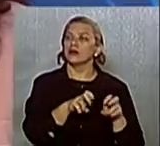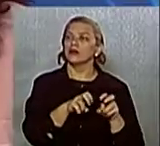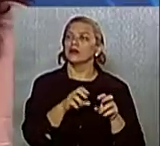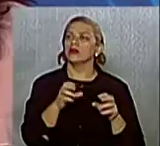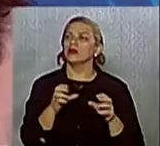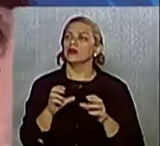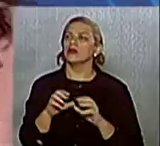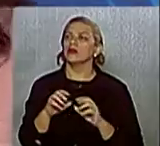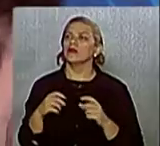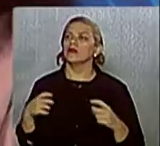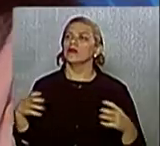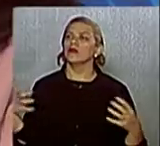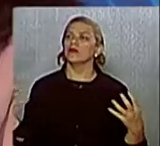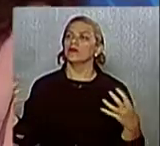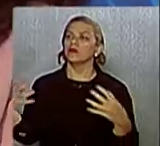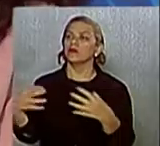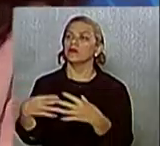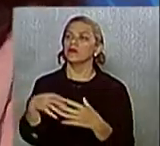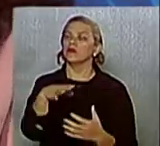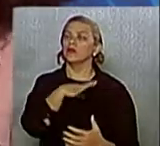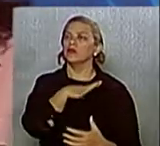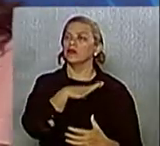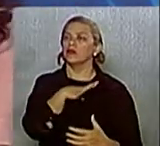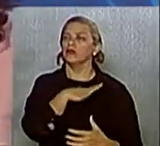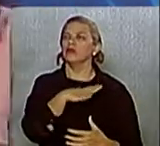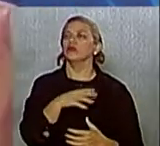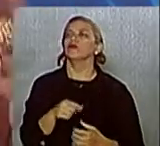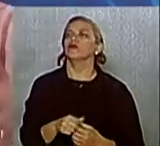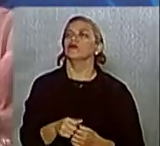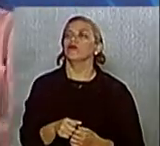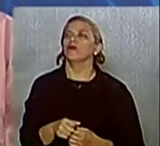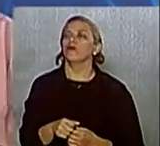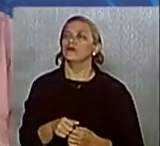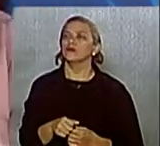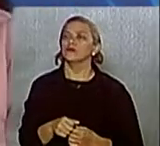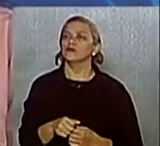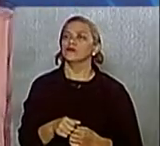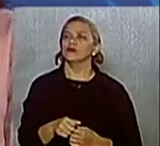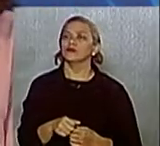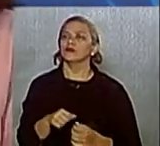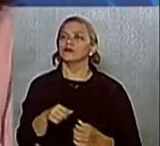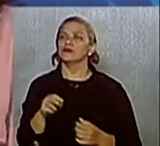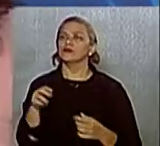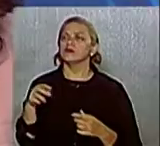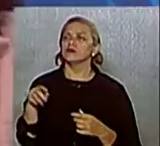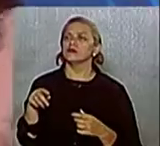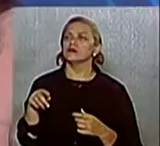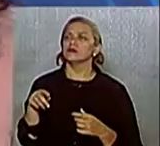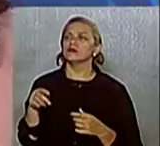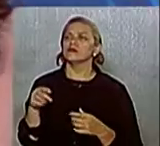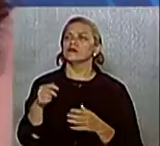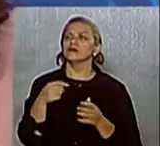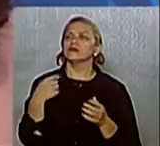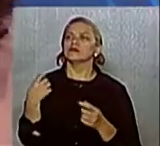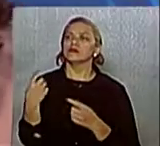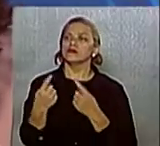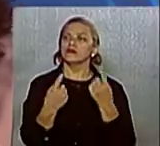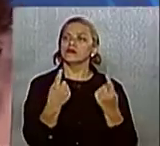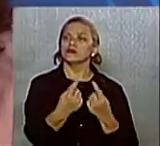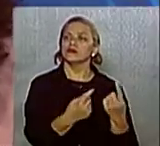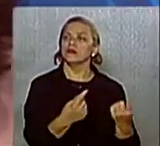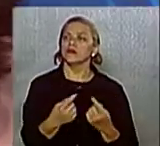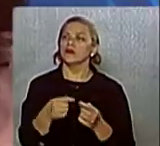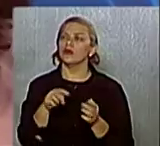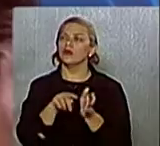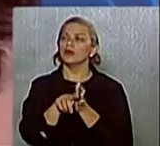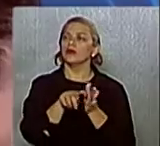de Guará. Você falou agora há pouco a questão do arroz. Você entendeu? A gente anda, Guará Tiguetá dentro, e há